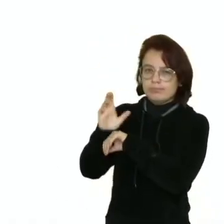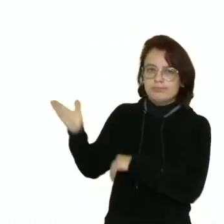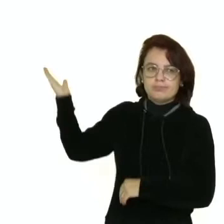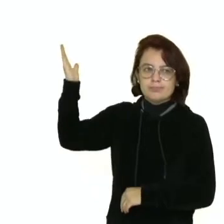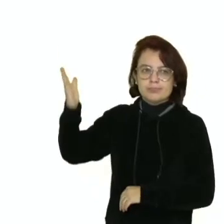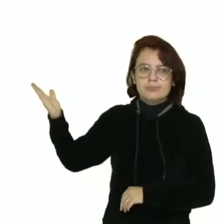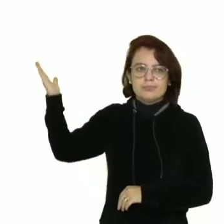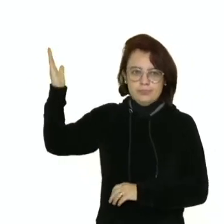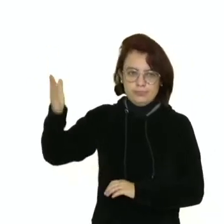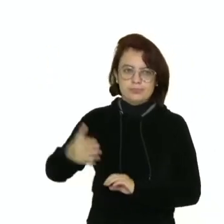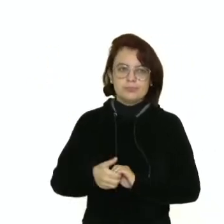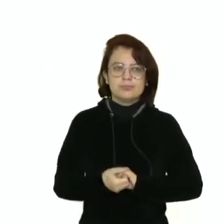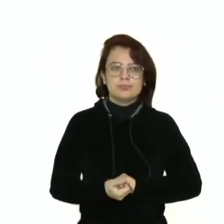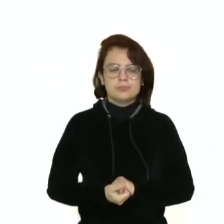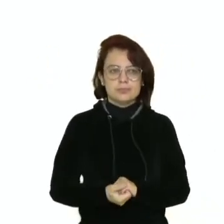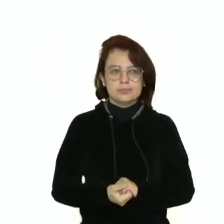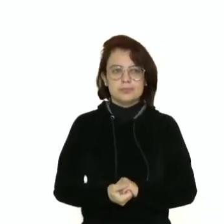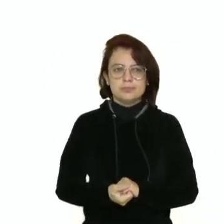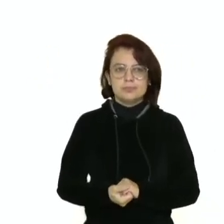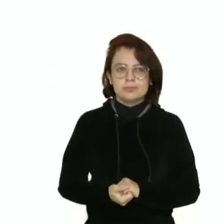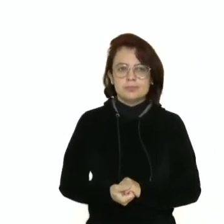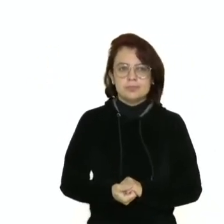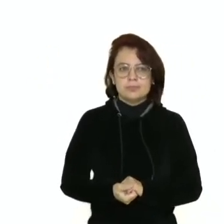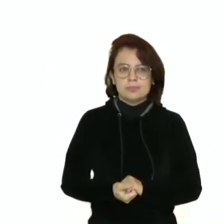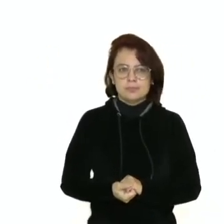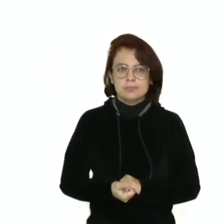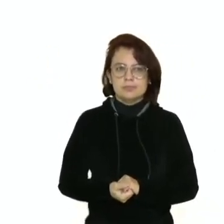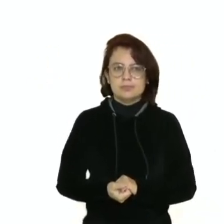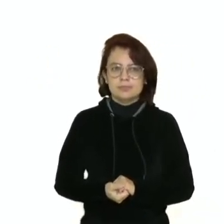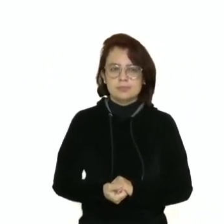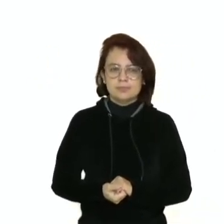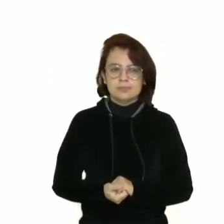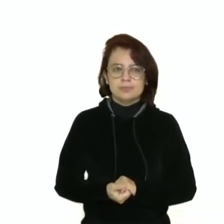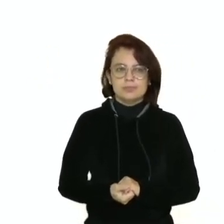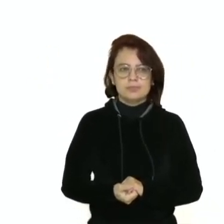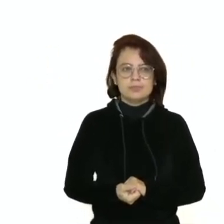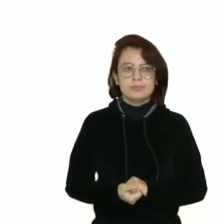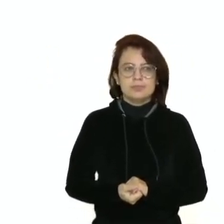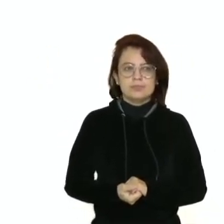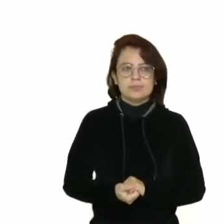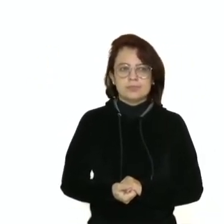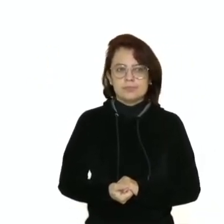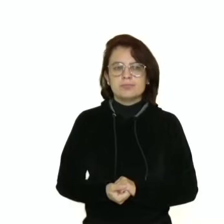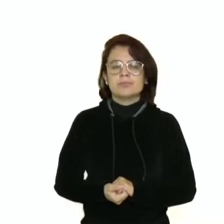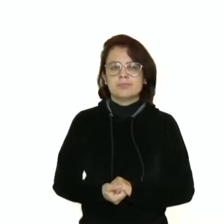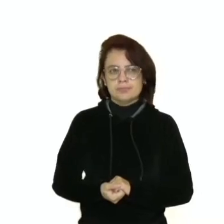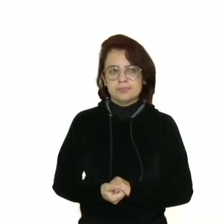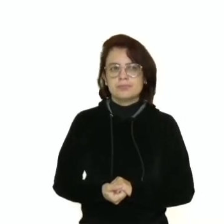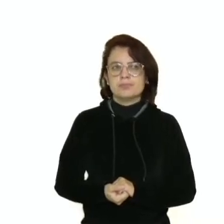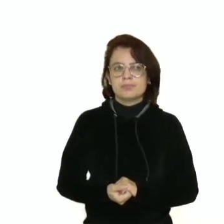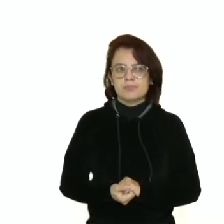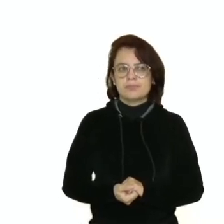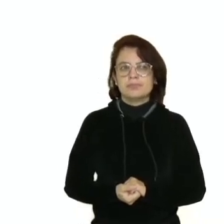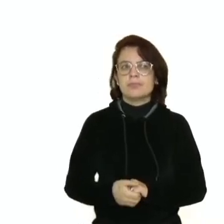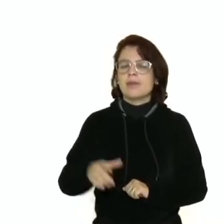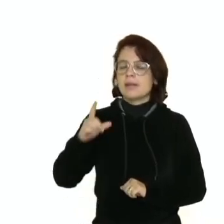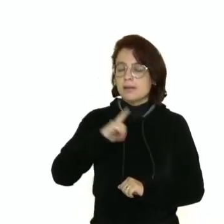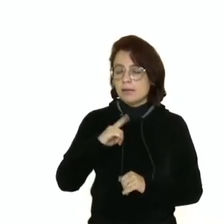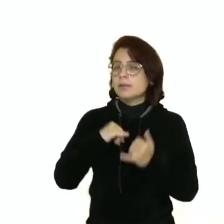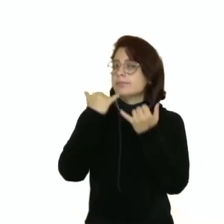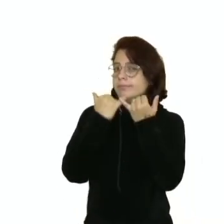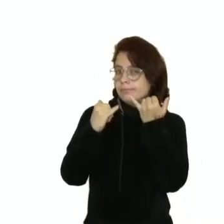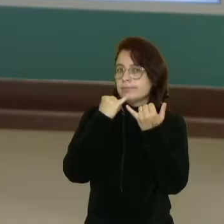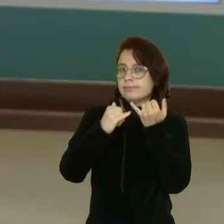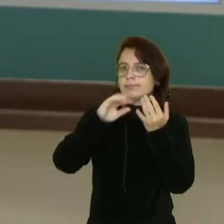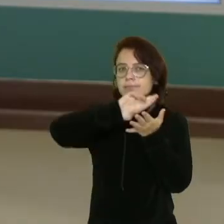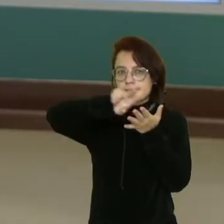Alagoas, Sergipe, Bahia e uma parcela do norte de Minas Gerais, que também vai apresentar características da